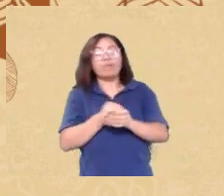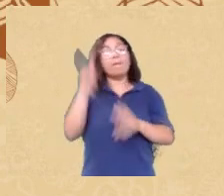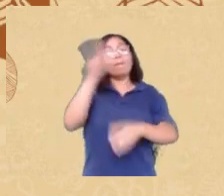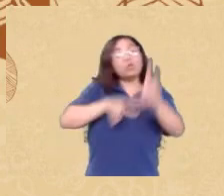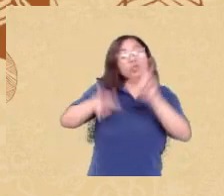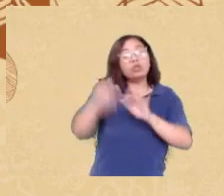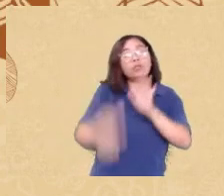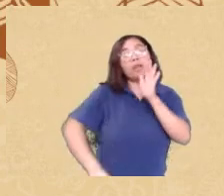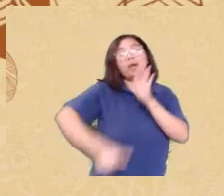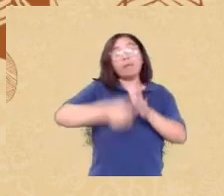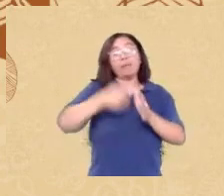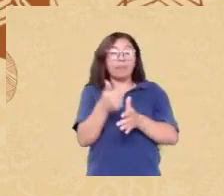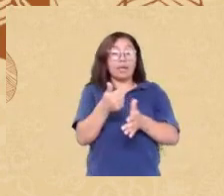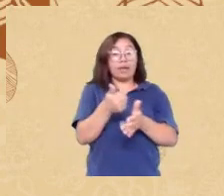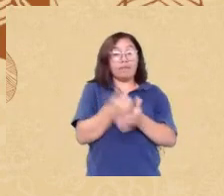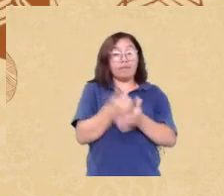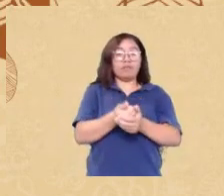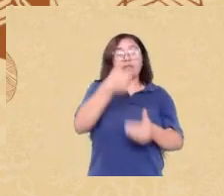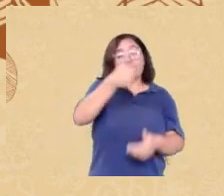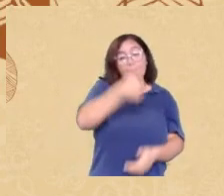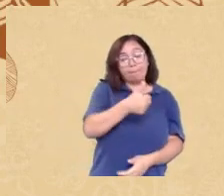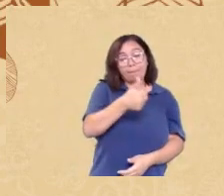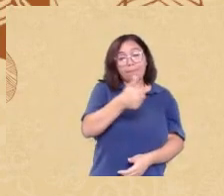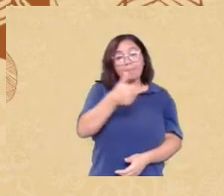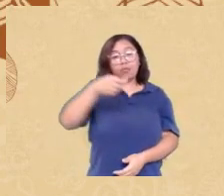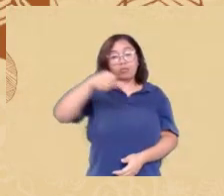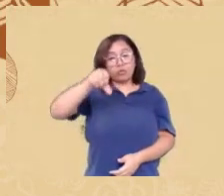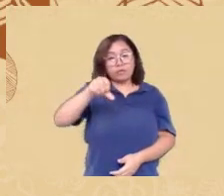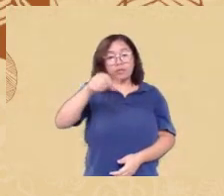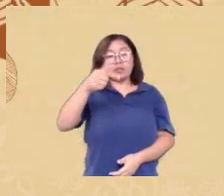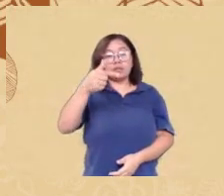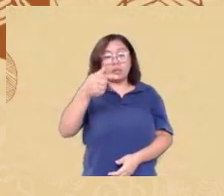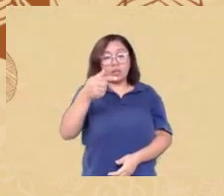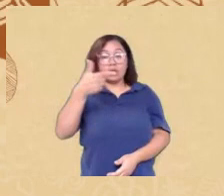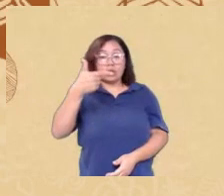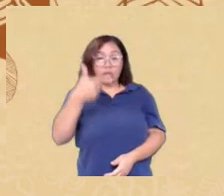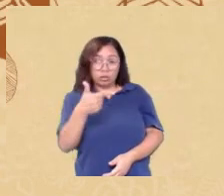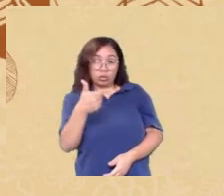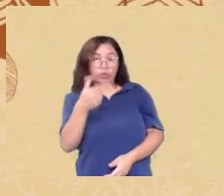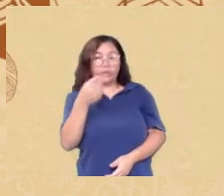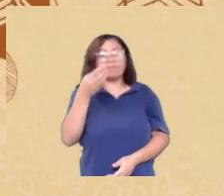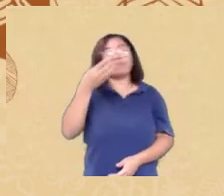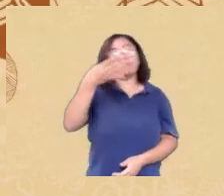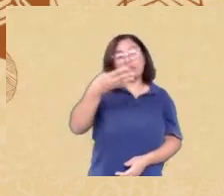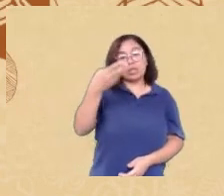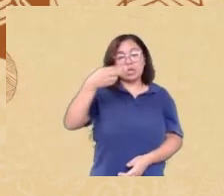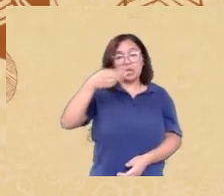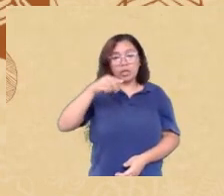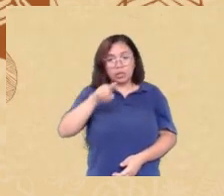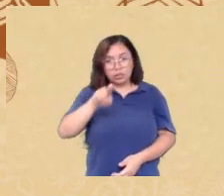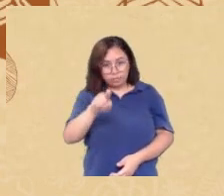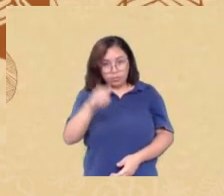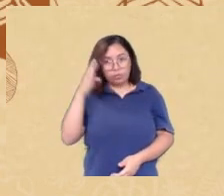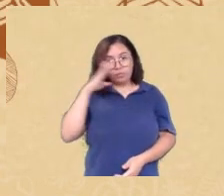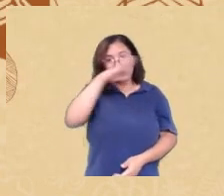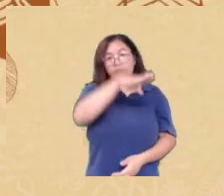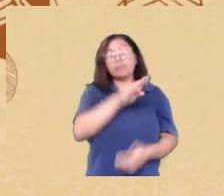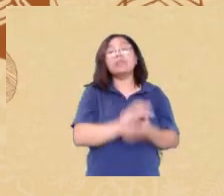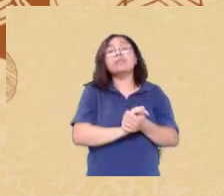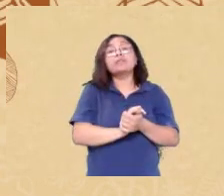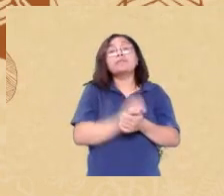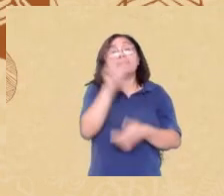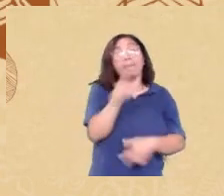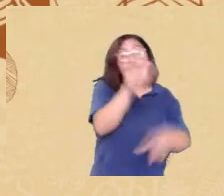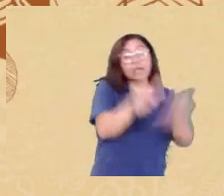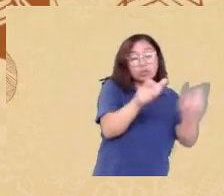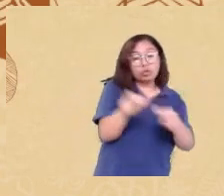ou 74 com 3 mil participantes que quando eles estratificaram os indivíduos por nível socioeconômico baixo médio e